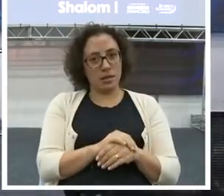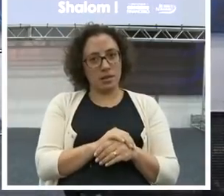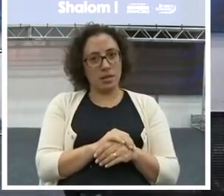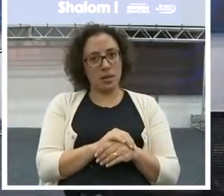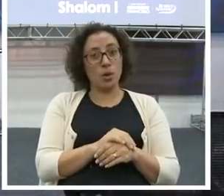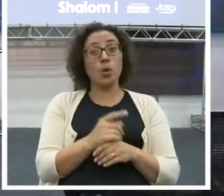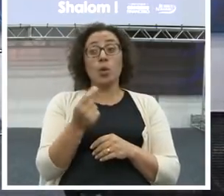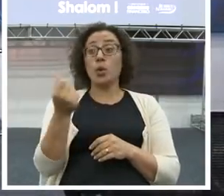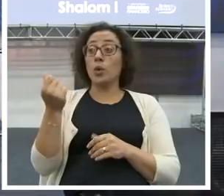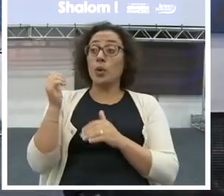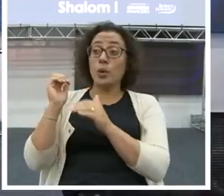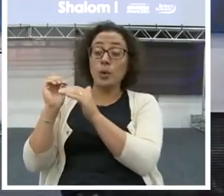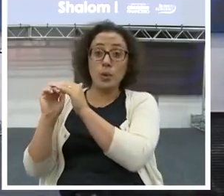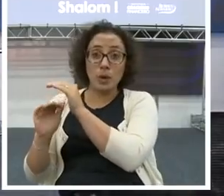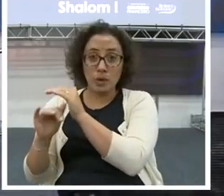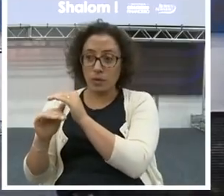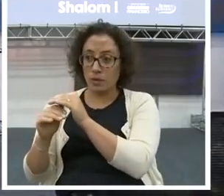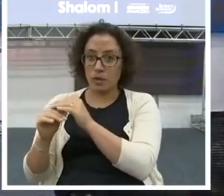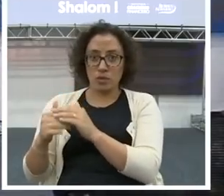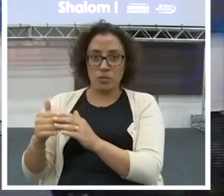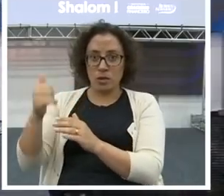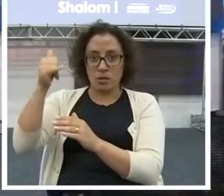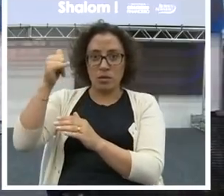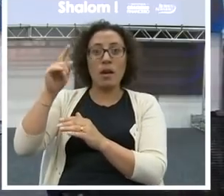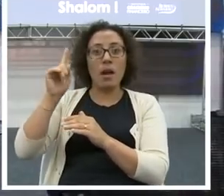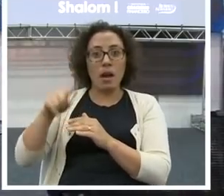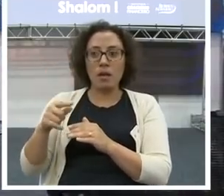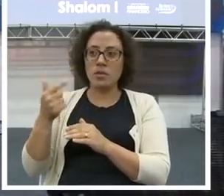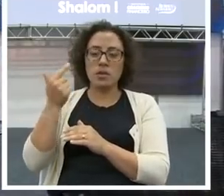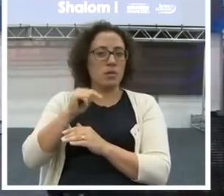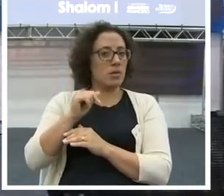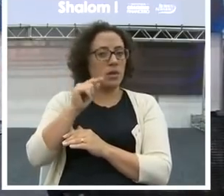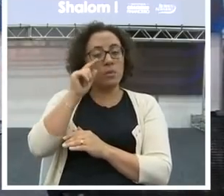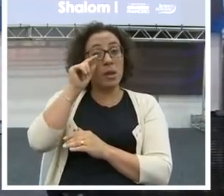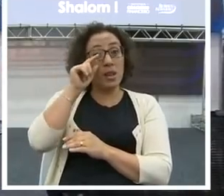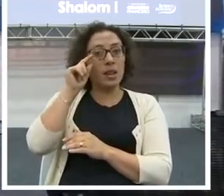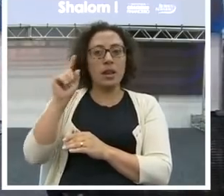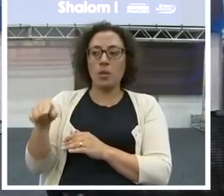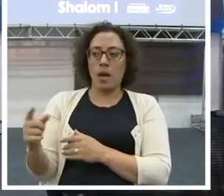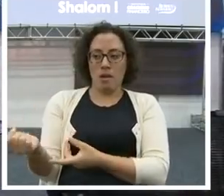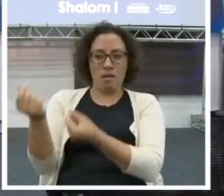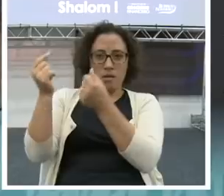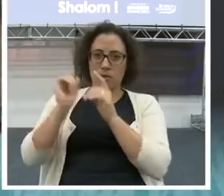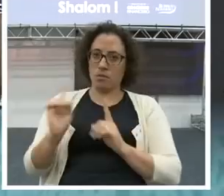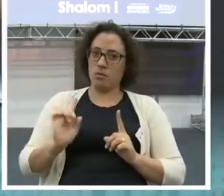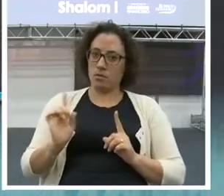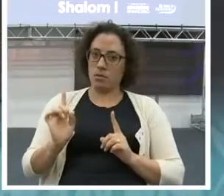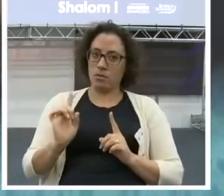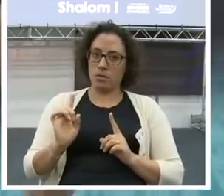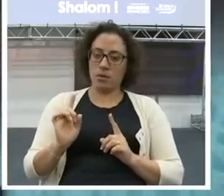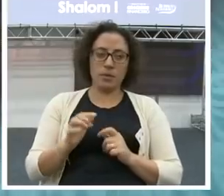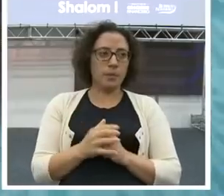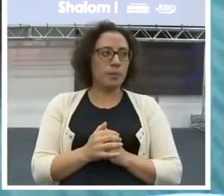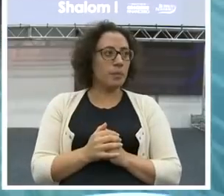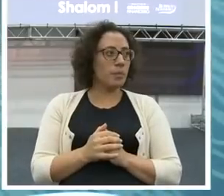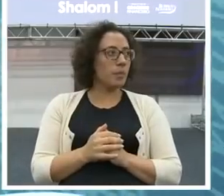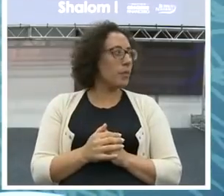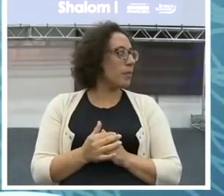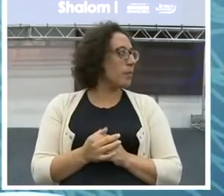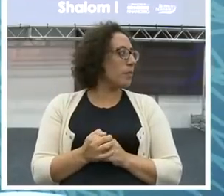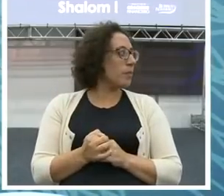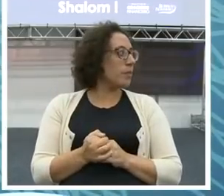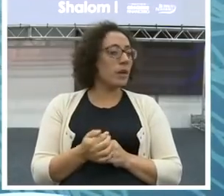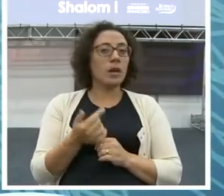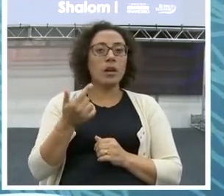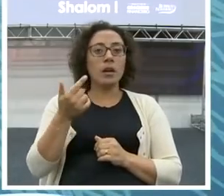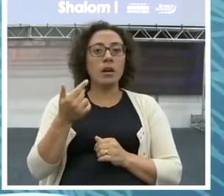O investimento, ele é uma habilidade da riqueza, mas ele não é a riqueza. Roberto, antes de passar para o próximo